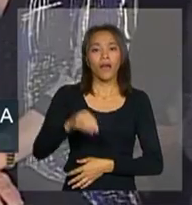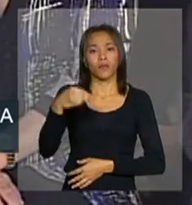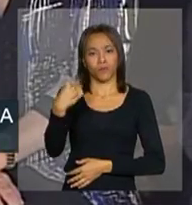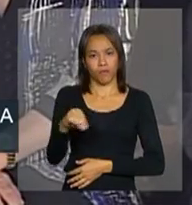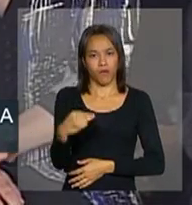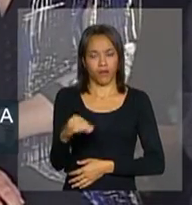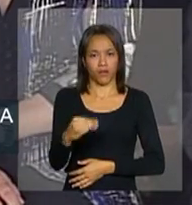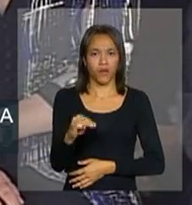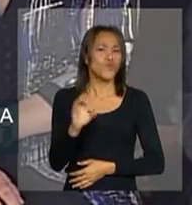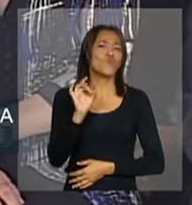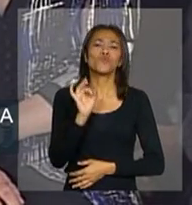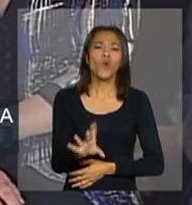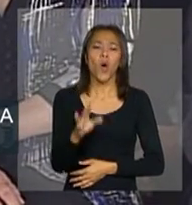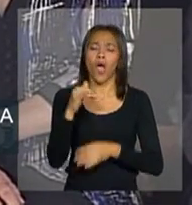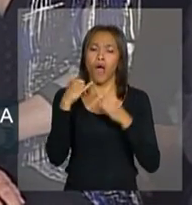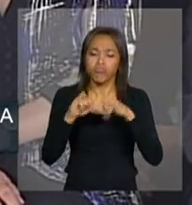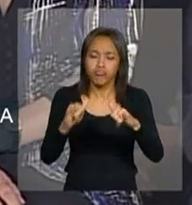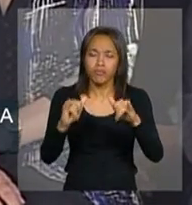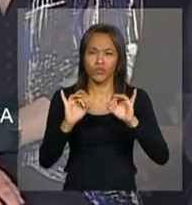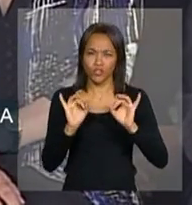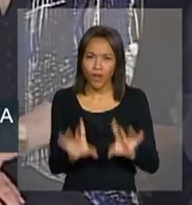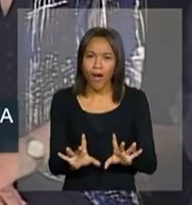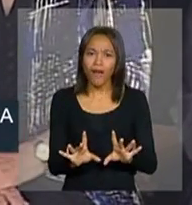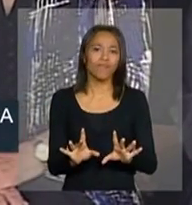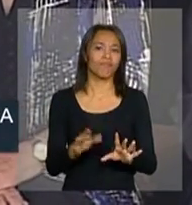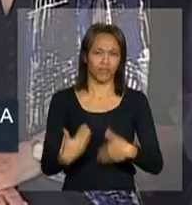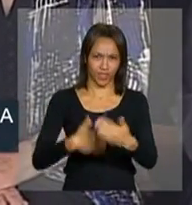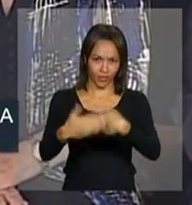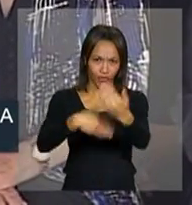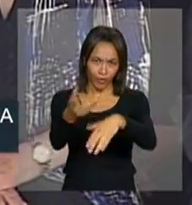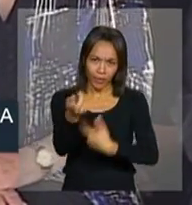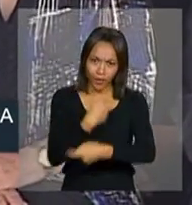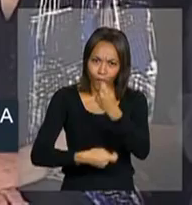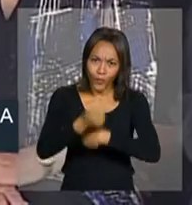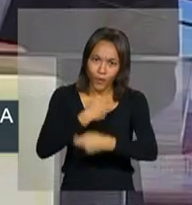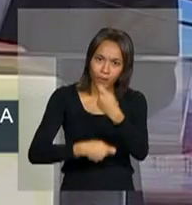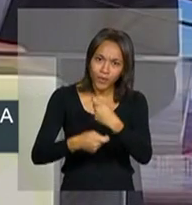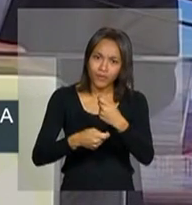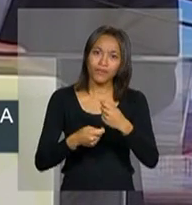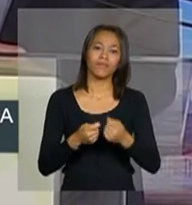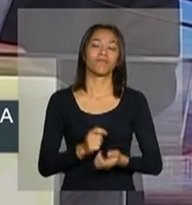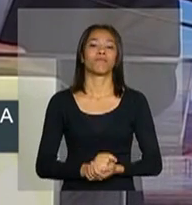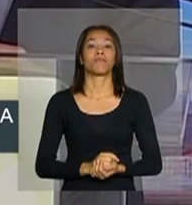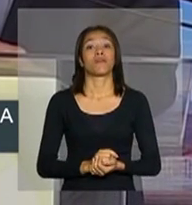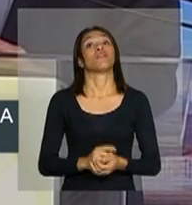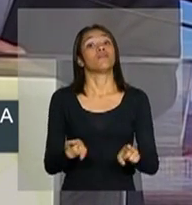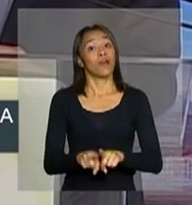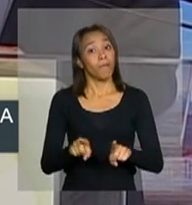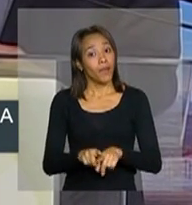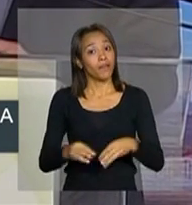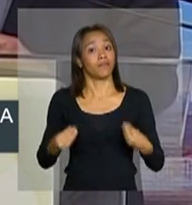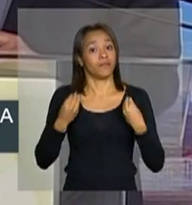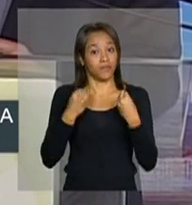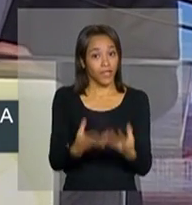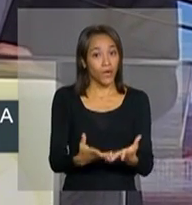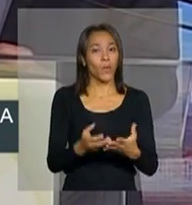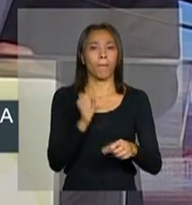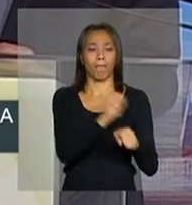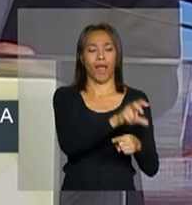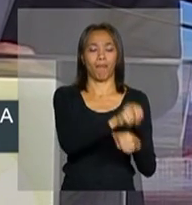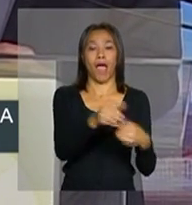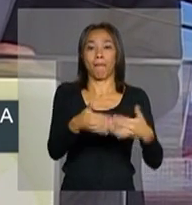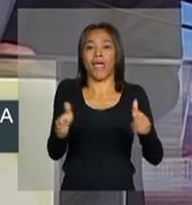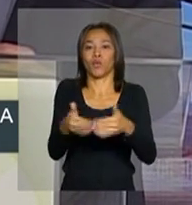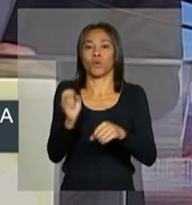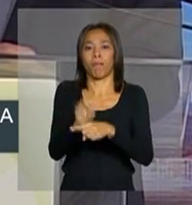mais do que apenas energia para o desenvolvimento econômico desse Estado. Trouxe também emprego e